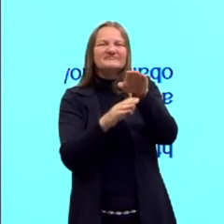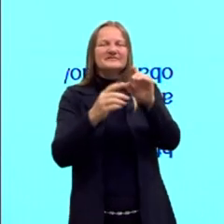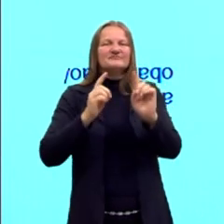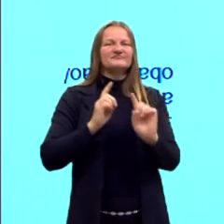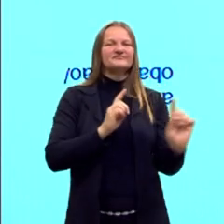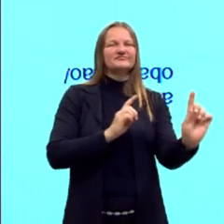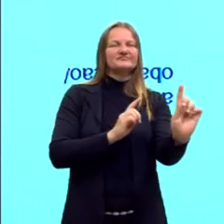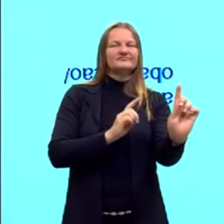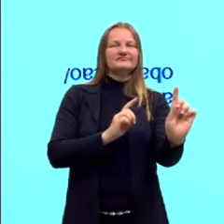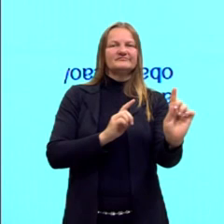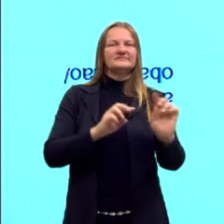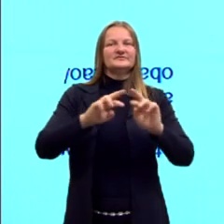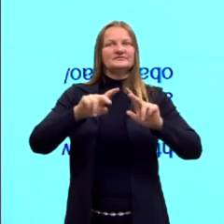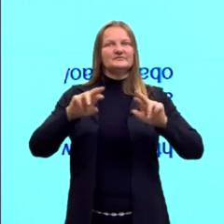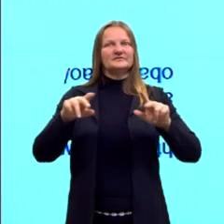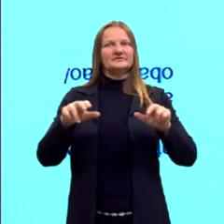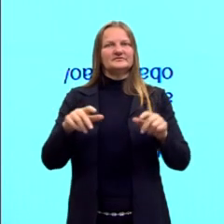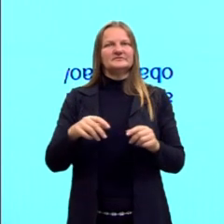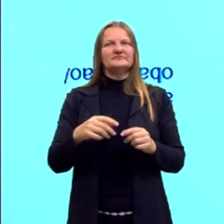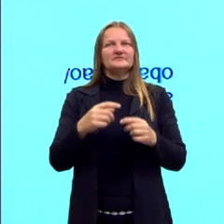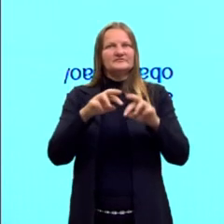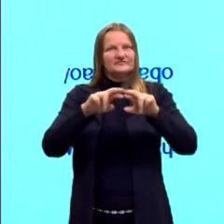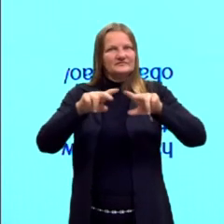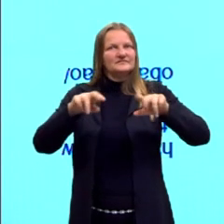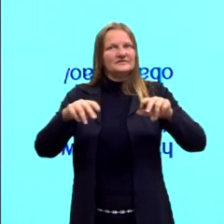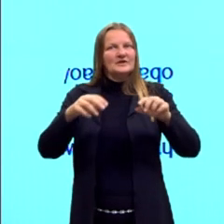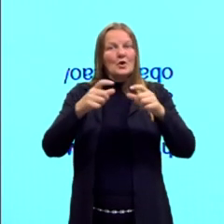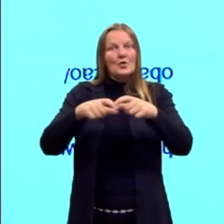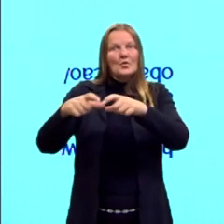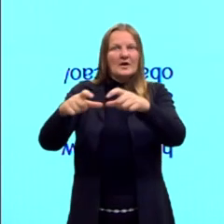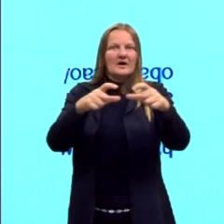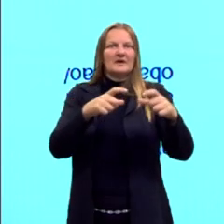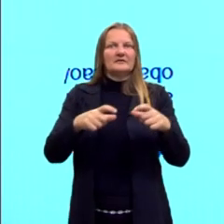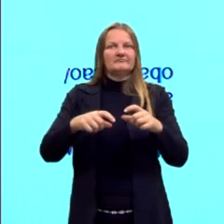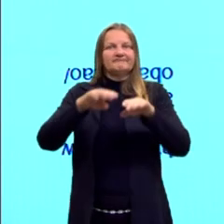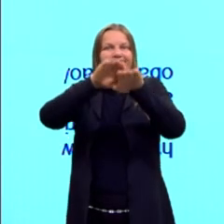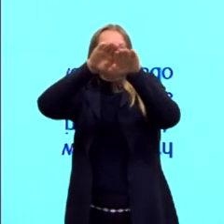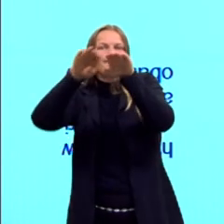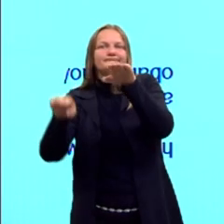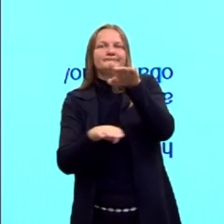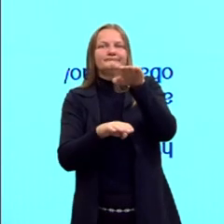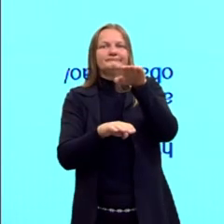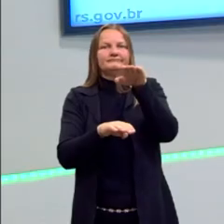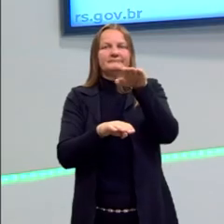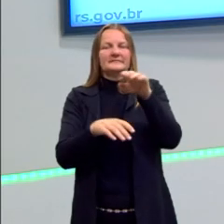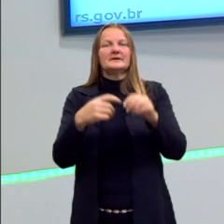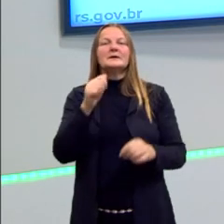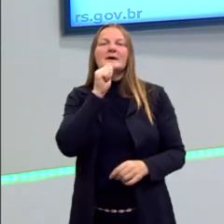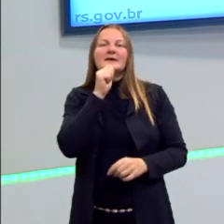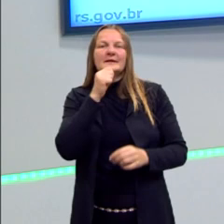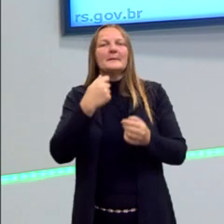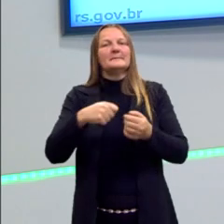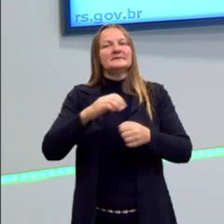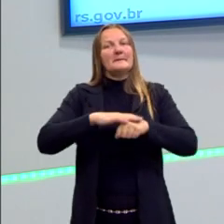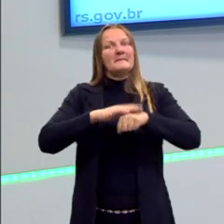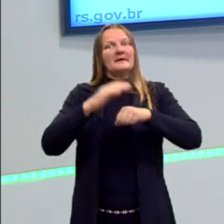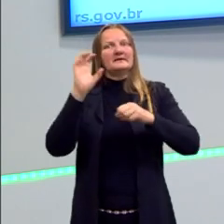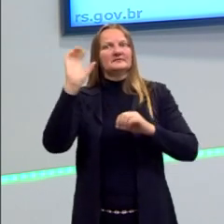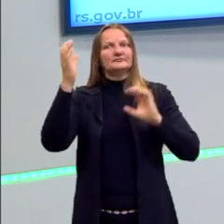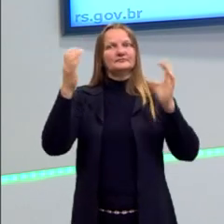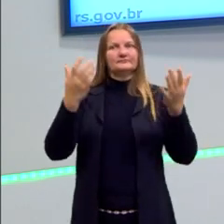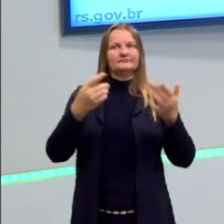globalização traz os seus benefícios, mas, em contrapartida, ela precisa, ainda precisa resolver algumas coisas.